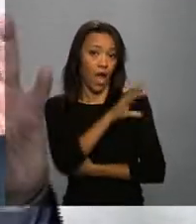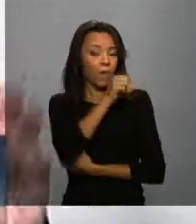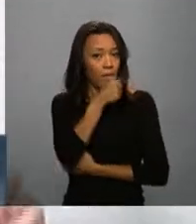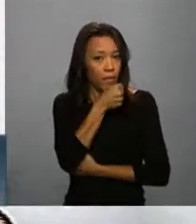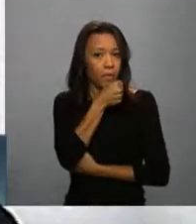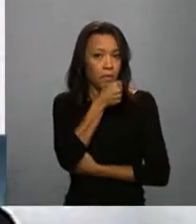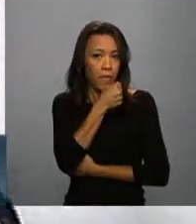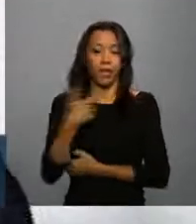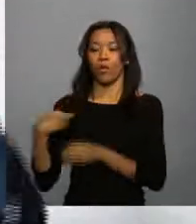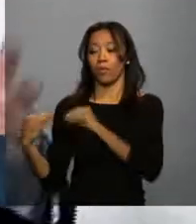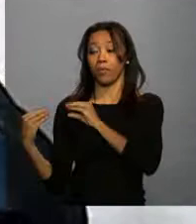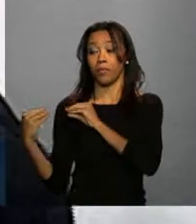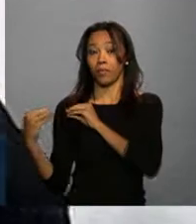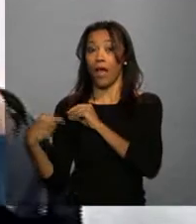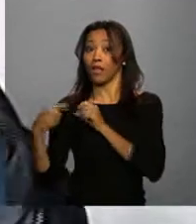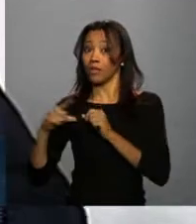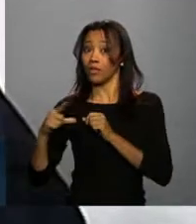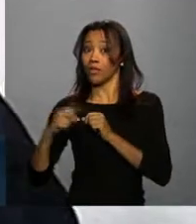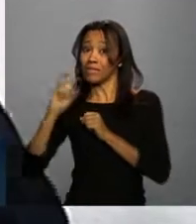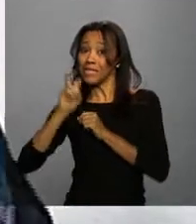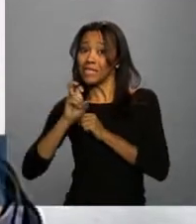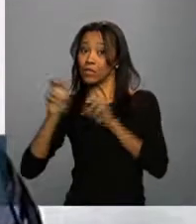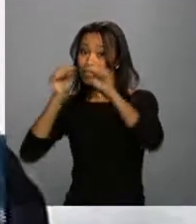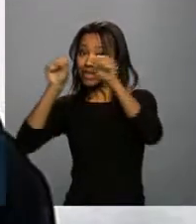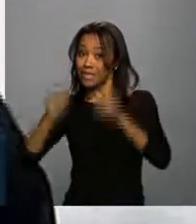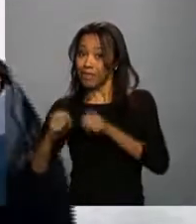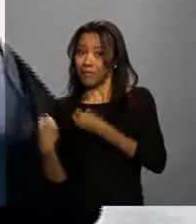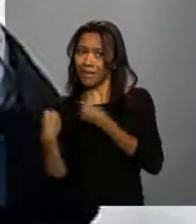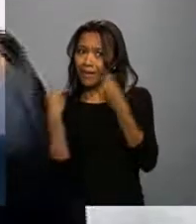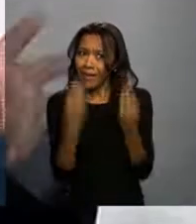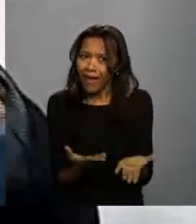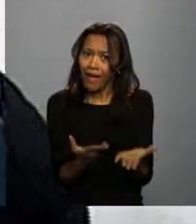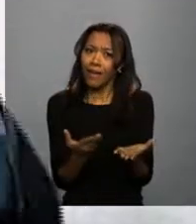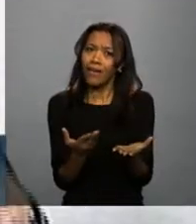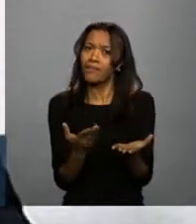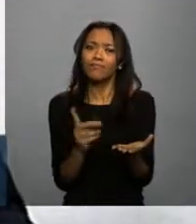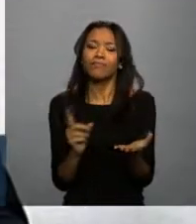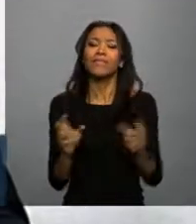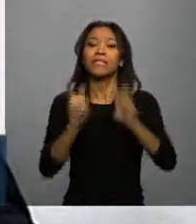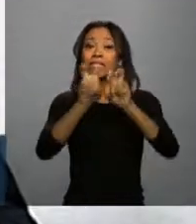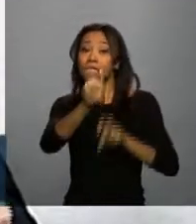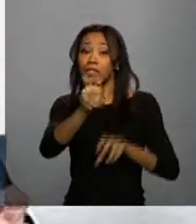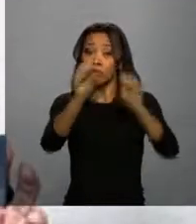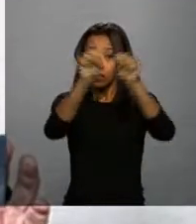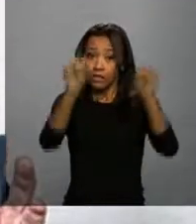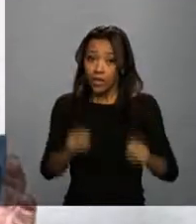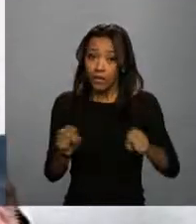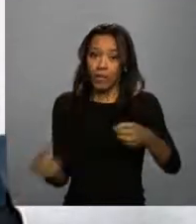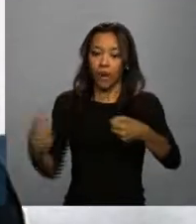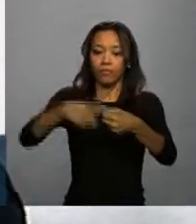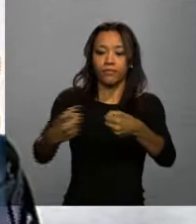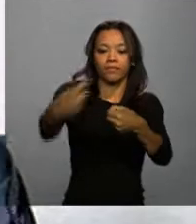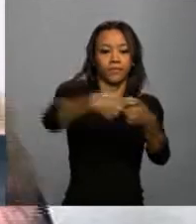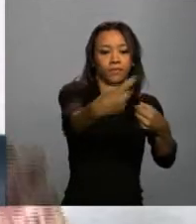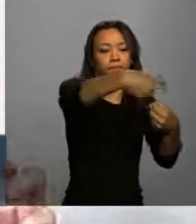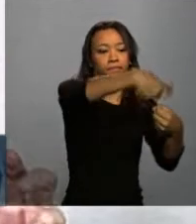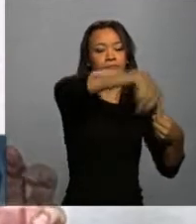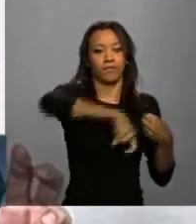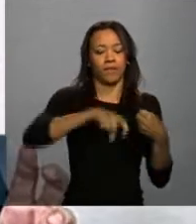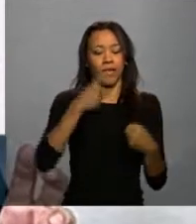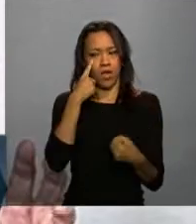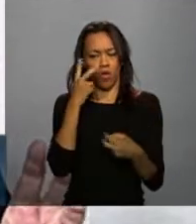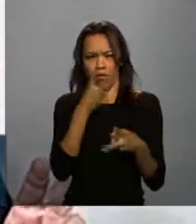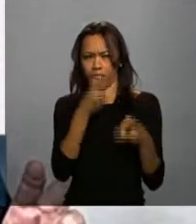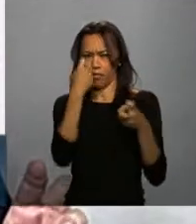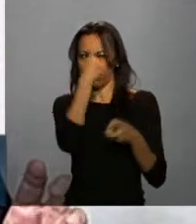fazia a fala dela, dizia, não, nós ainda temos cinco sistemas para entregar, integrar, e etc. Eu vi na expressão facial